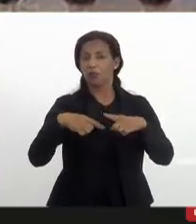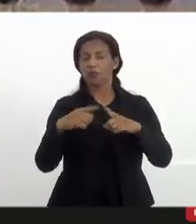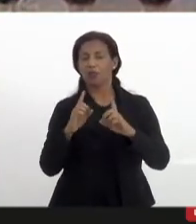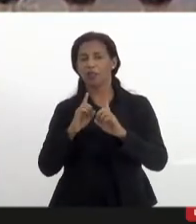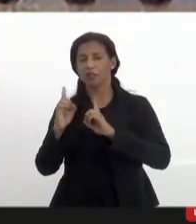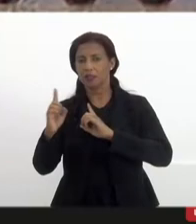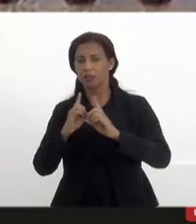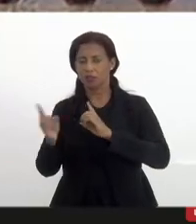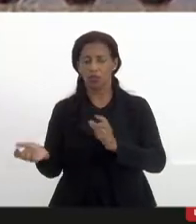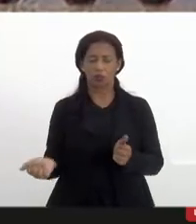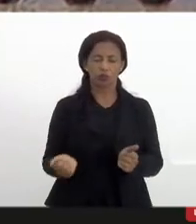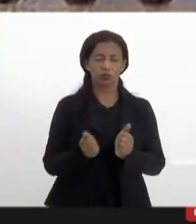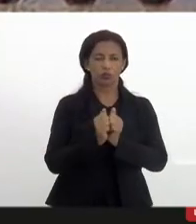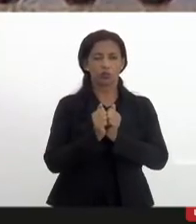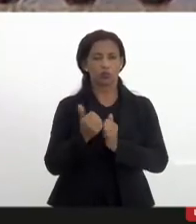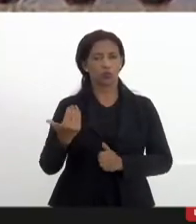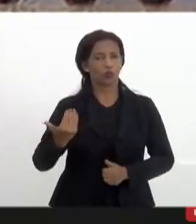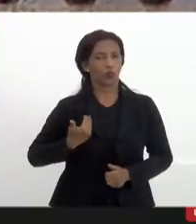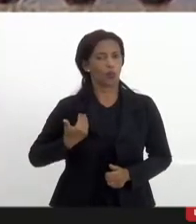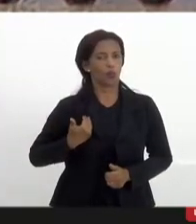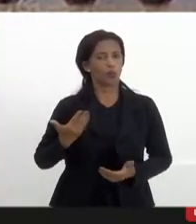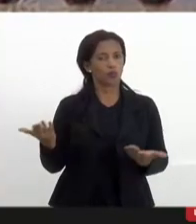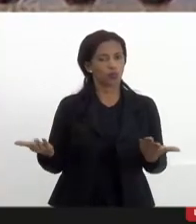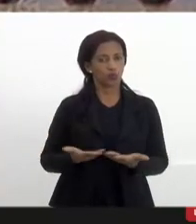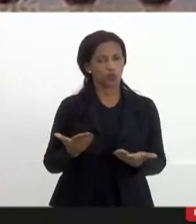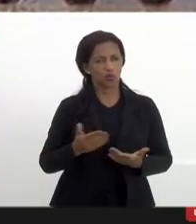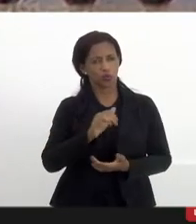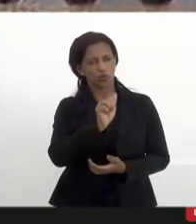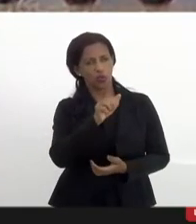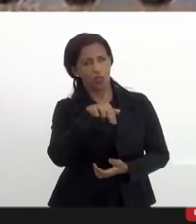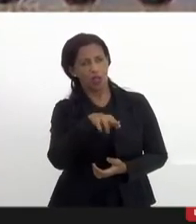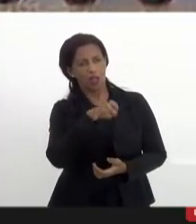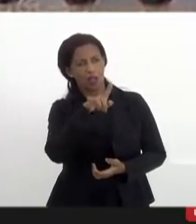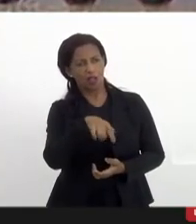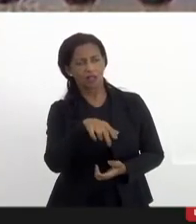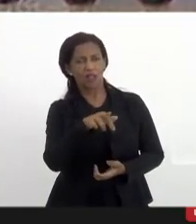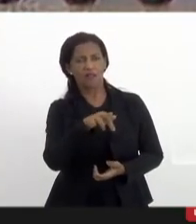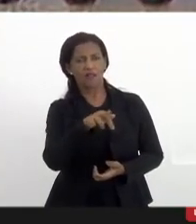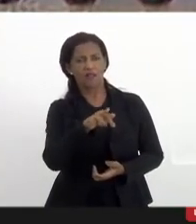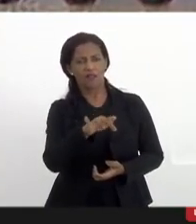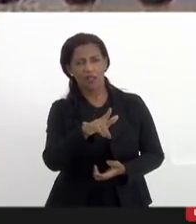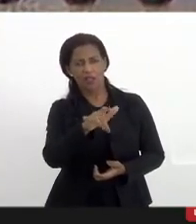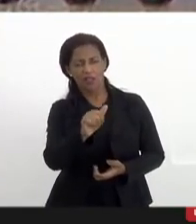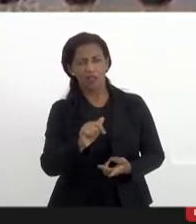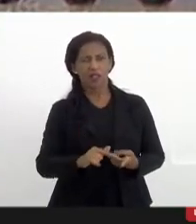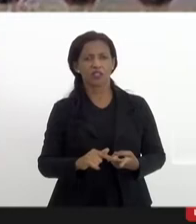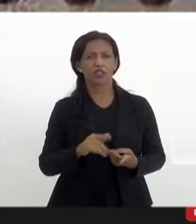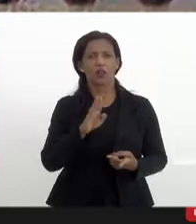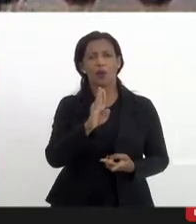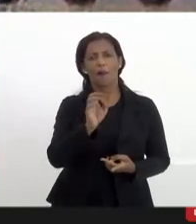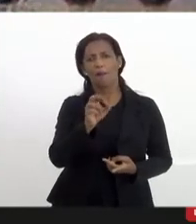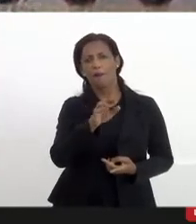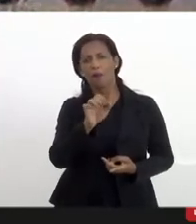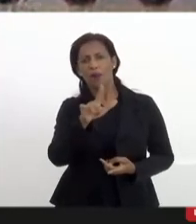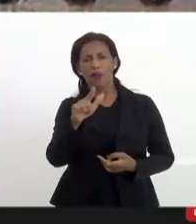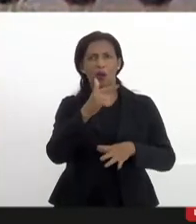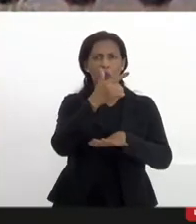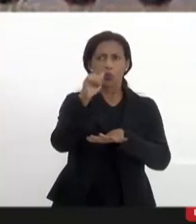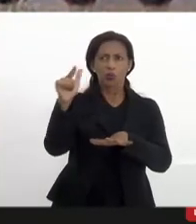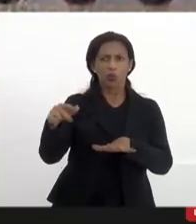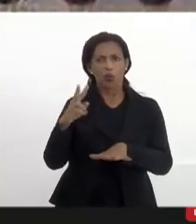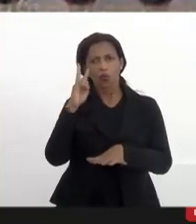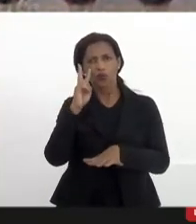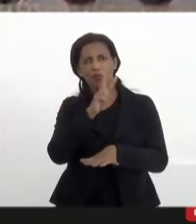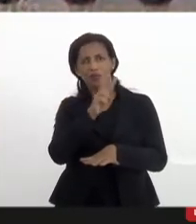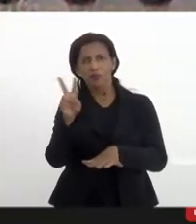diálogo com companheiros de hoje André Fernandes que foi do Borel e tantos outros e rever